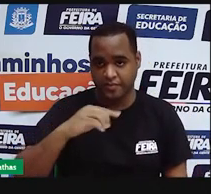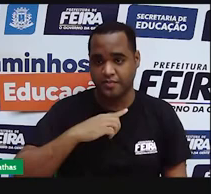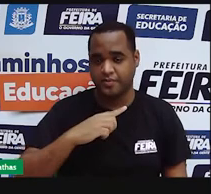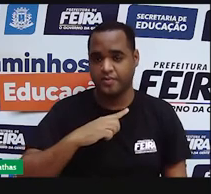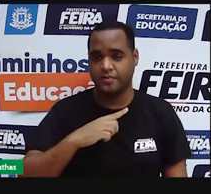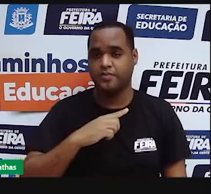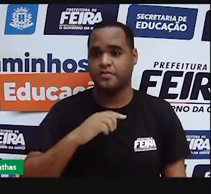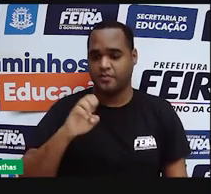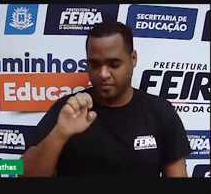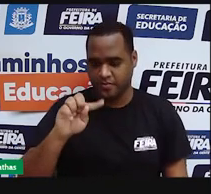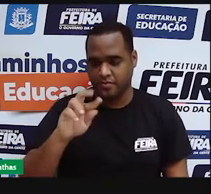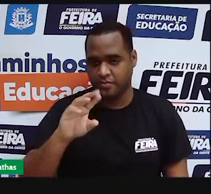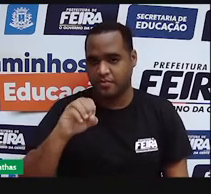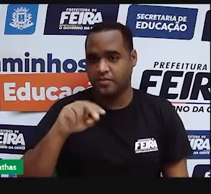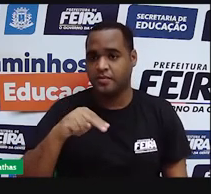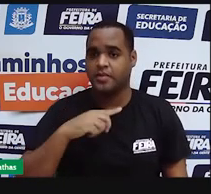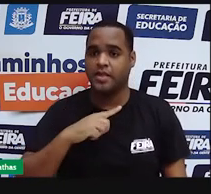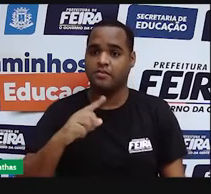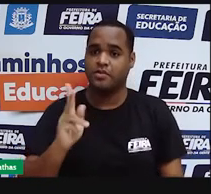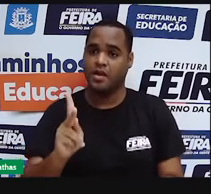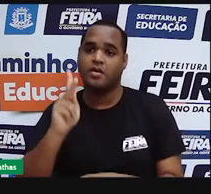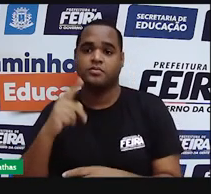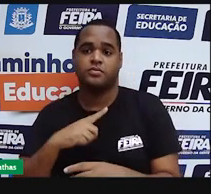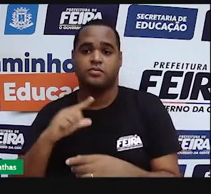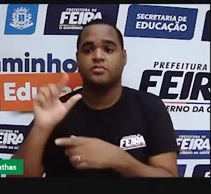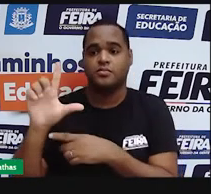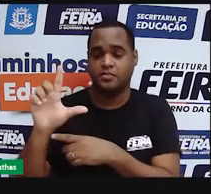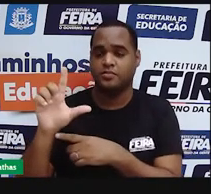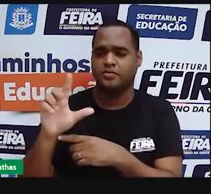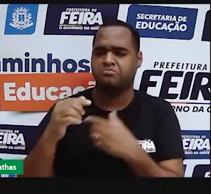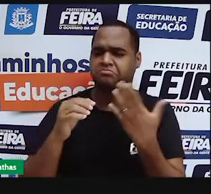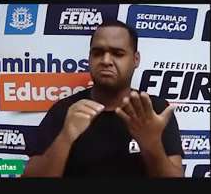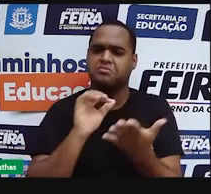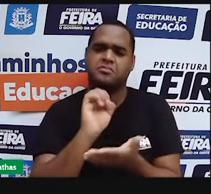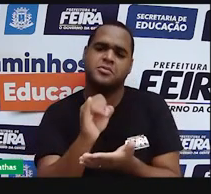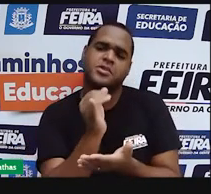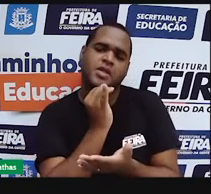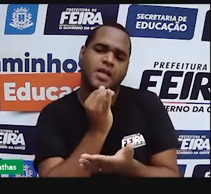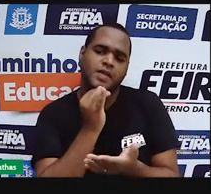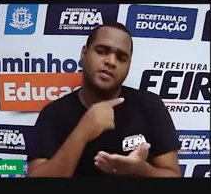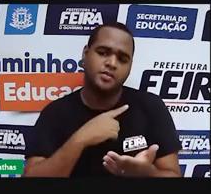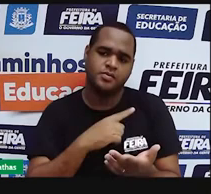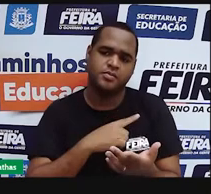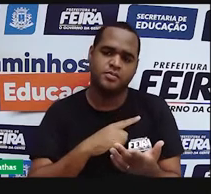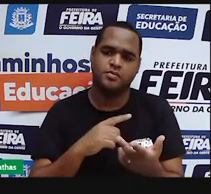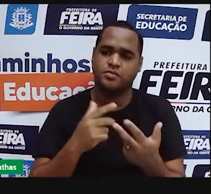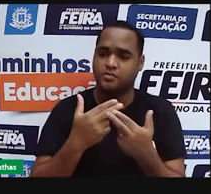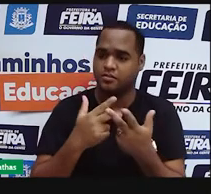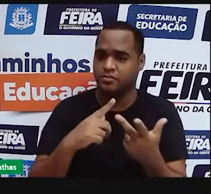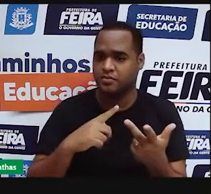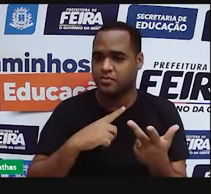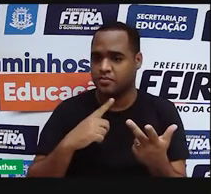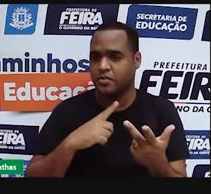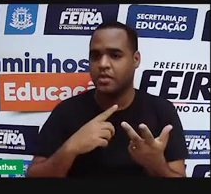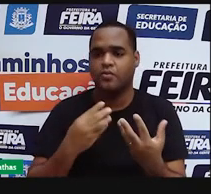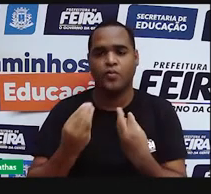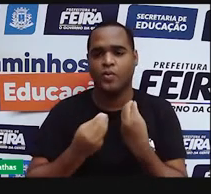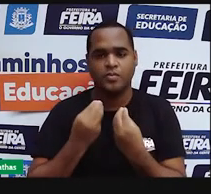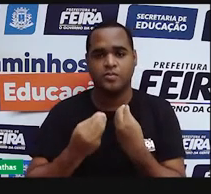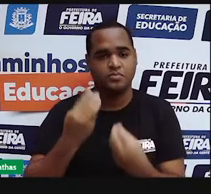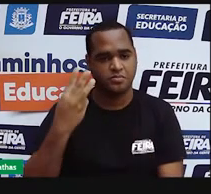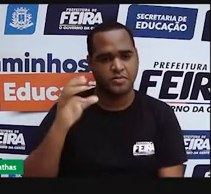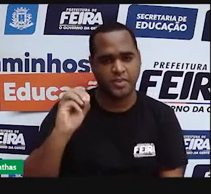eletrônicas, a K e a L. Agora, se eu tiver um elemento químico que vai ter 30 elétrons,